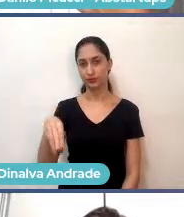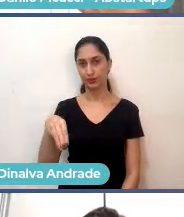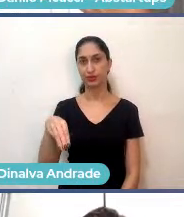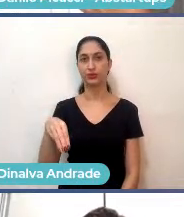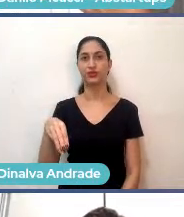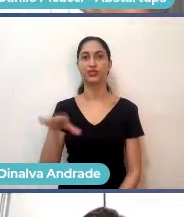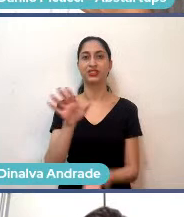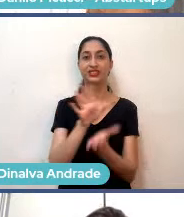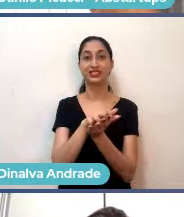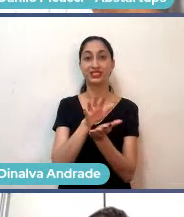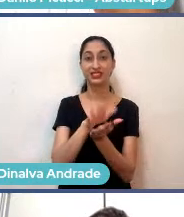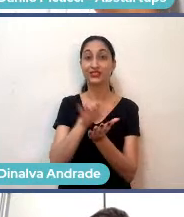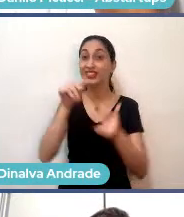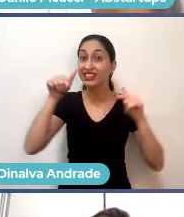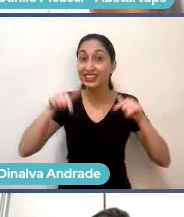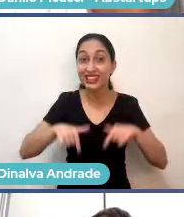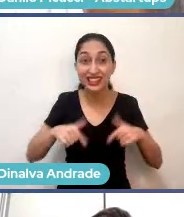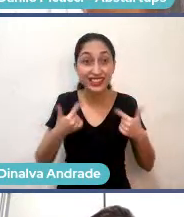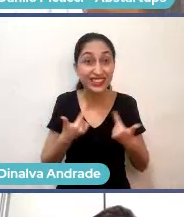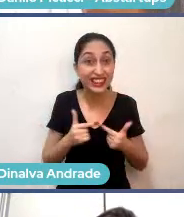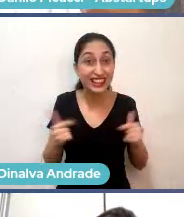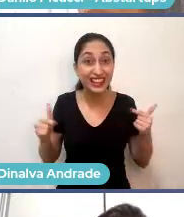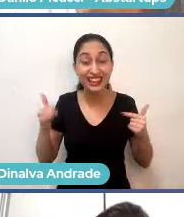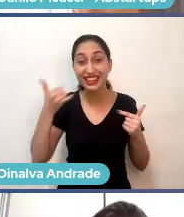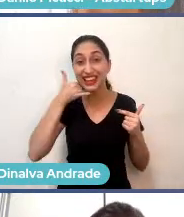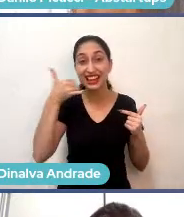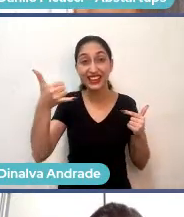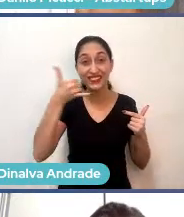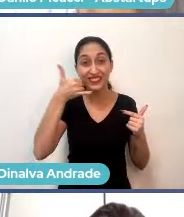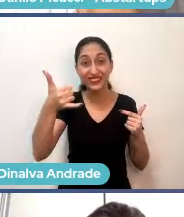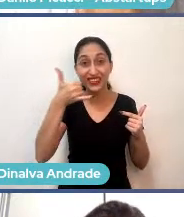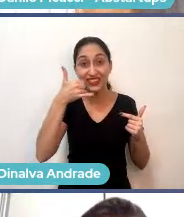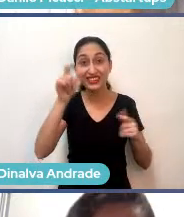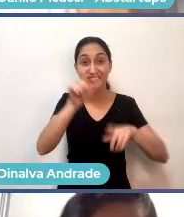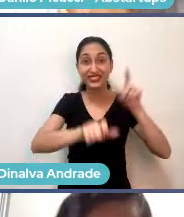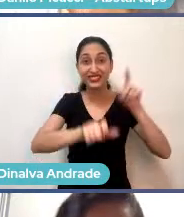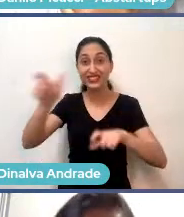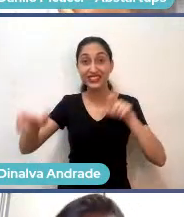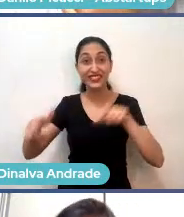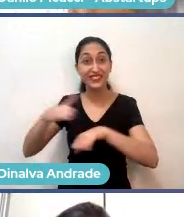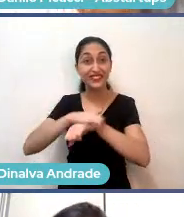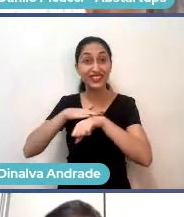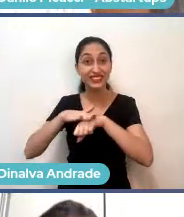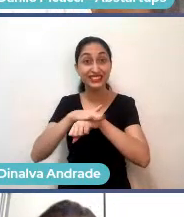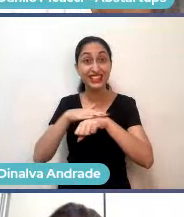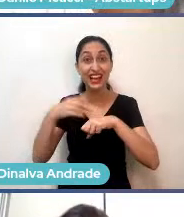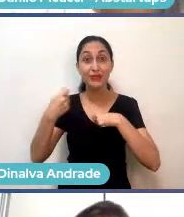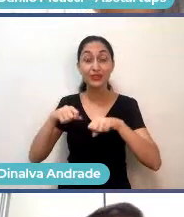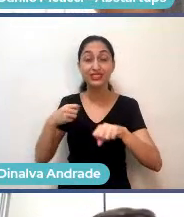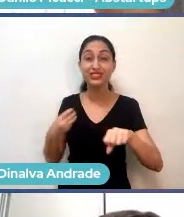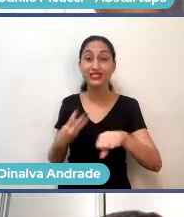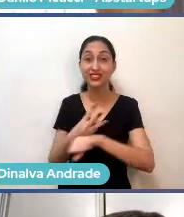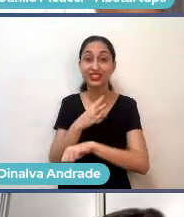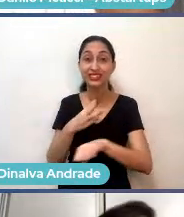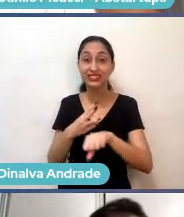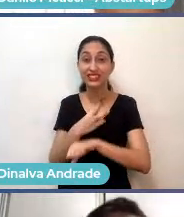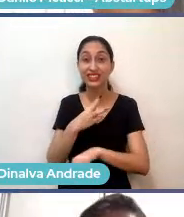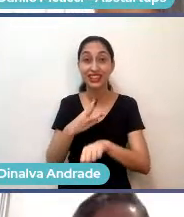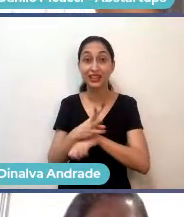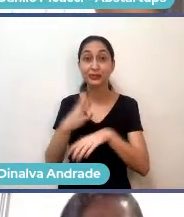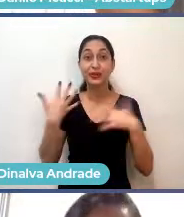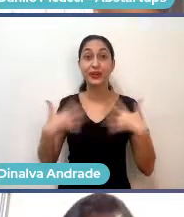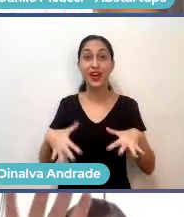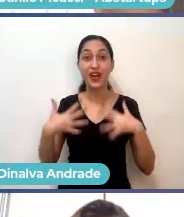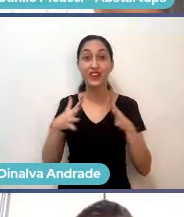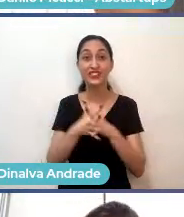telefone. Todo mundo que quer falar comigo tem que falar comigo via WhatsApp. É muita resenha, assim, que o povo fica lá